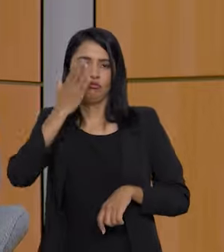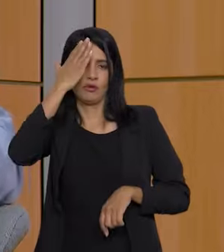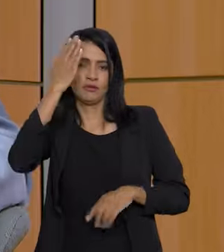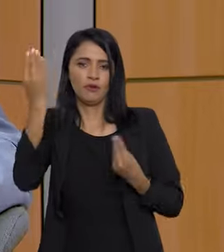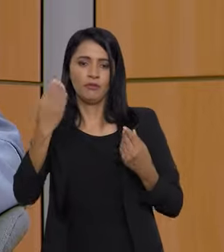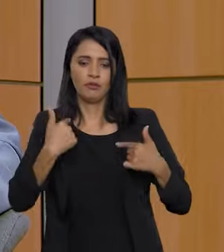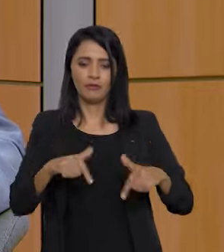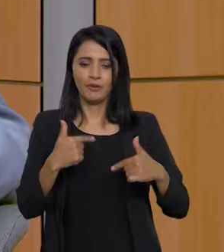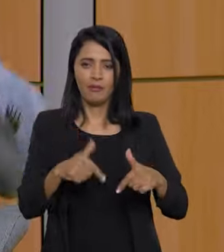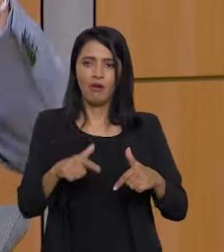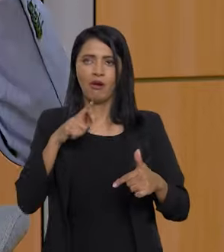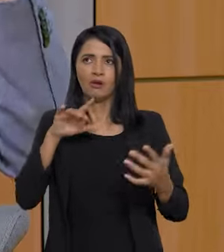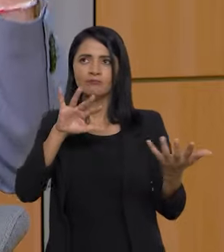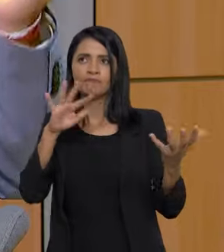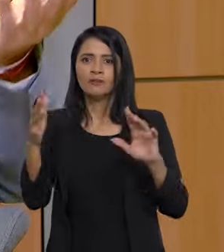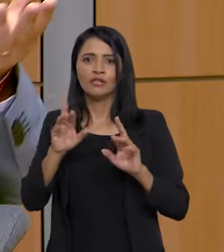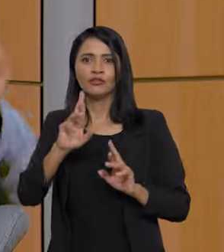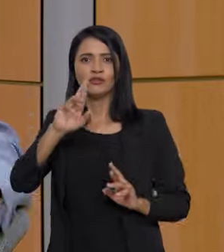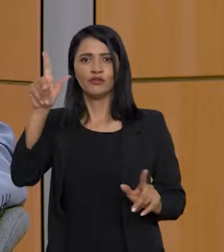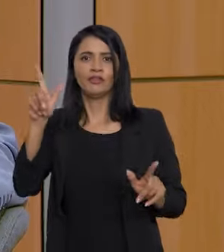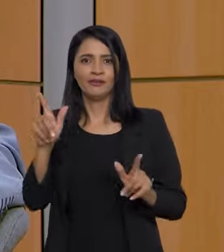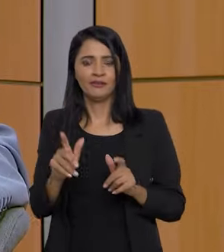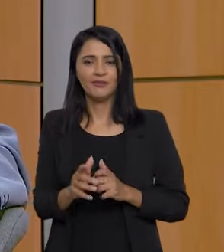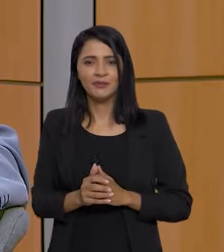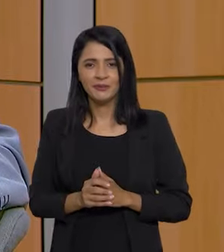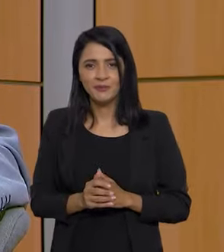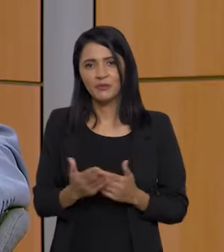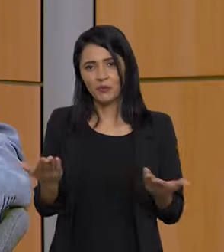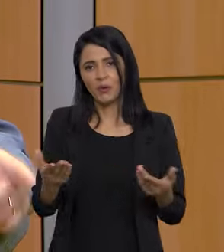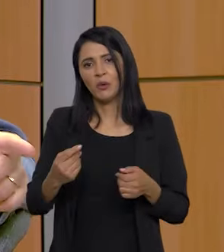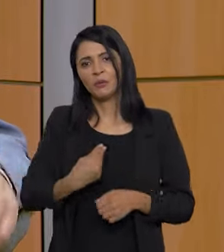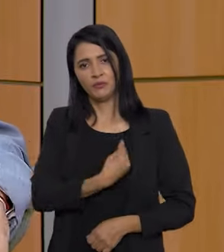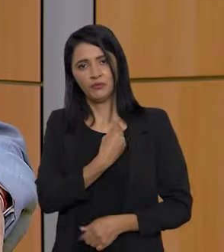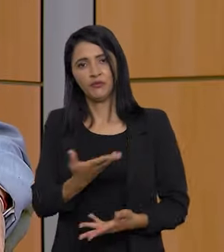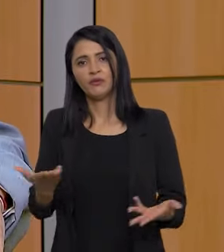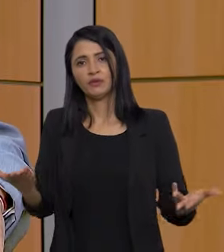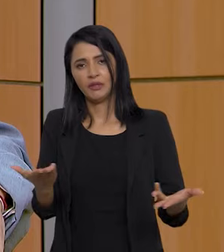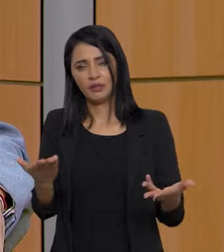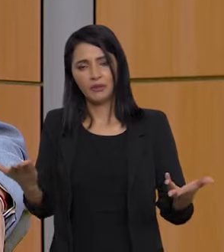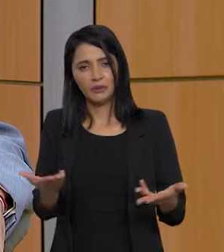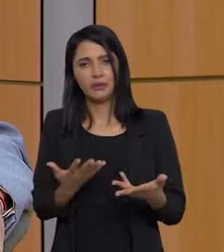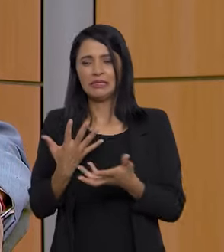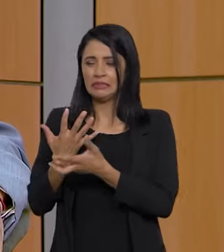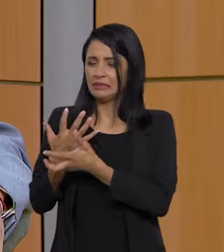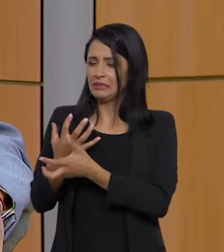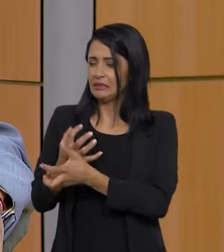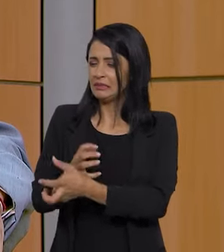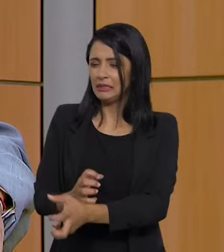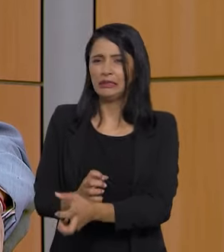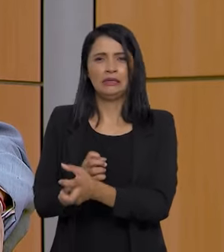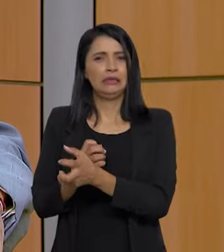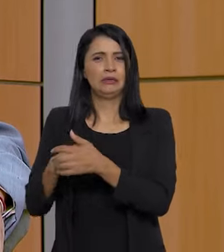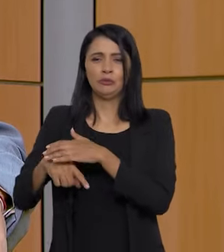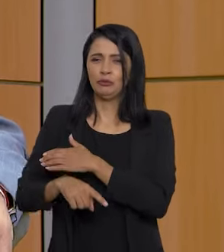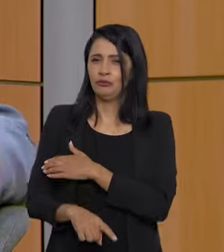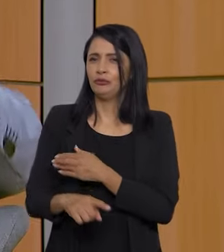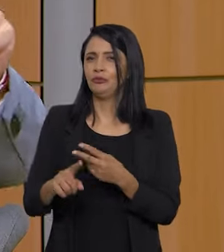capacitados para trabalhar em situação adversa, como nós estamos vivendo hoje, secas